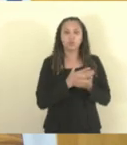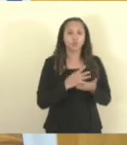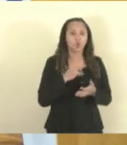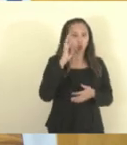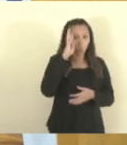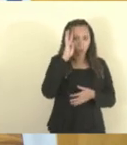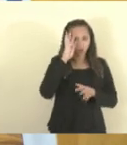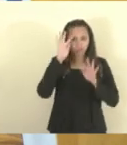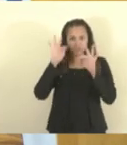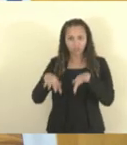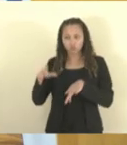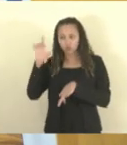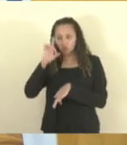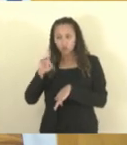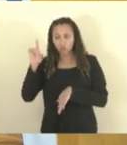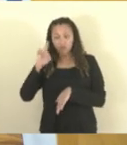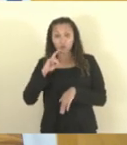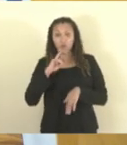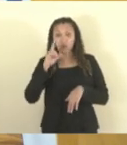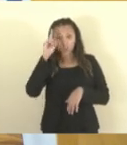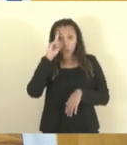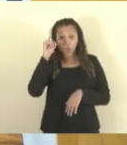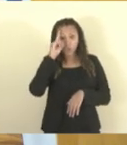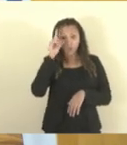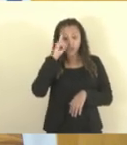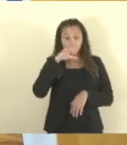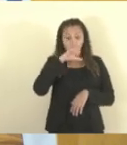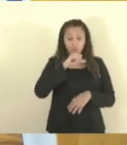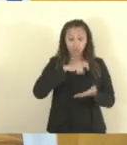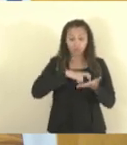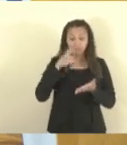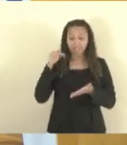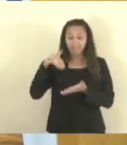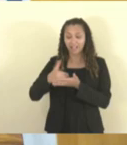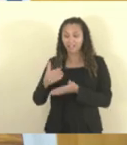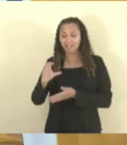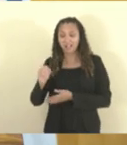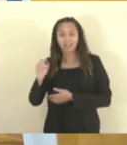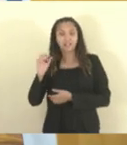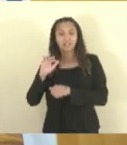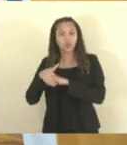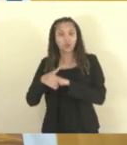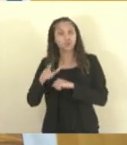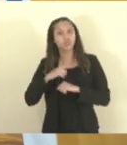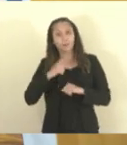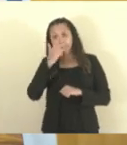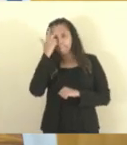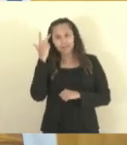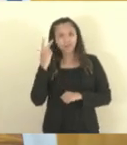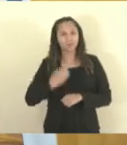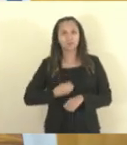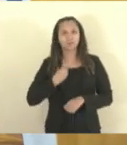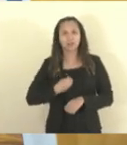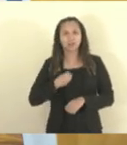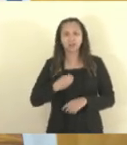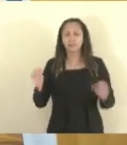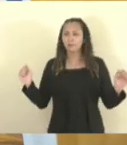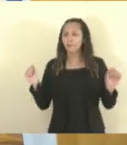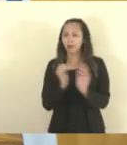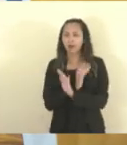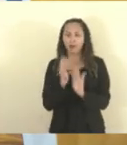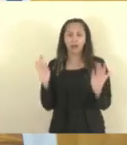todos os dias, de nove da manhã às dez da noite, movimento jamais visto na grande Goiabeiras.